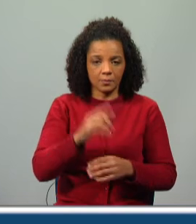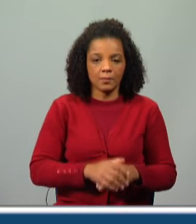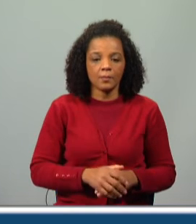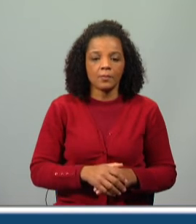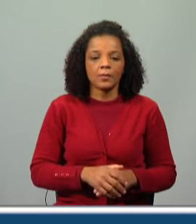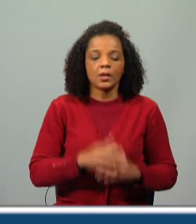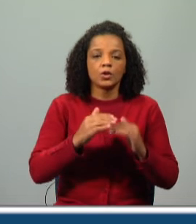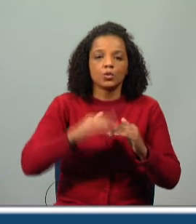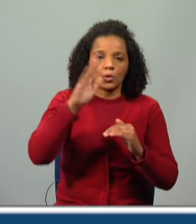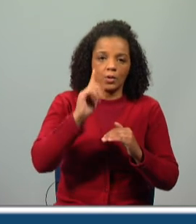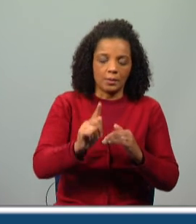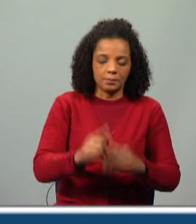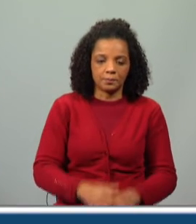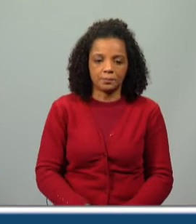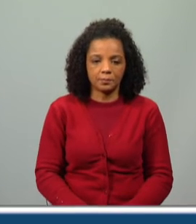superior a.